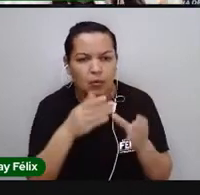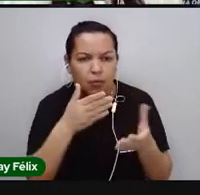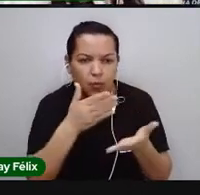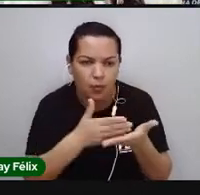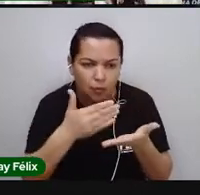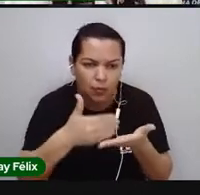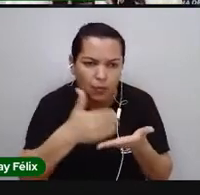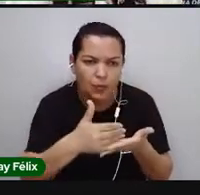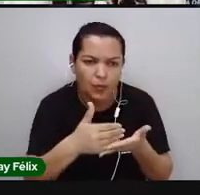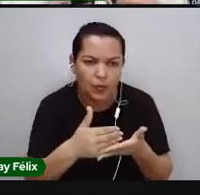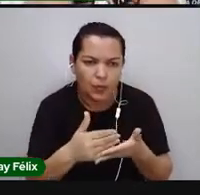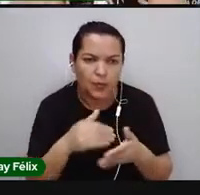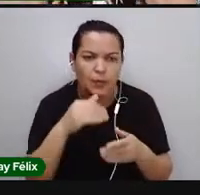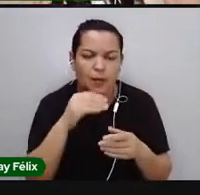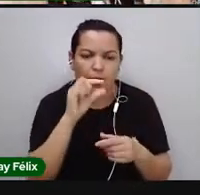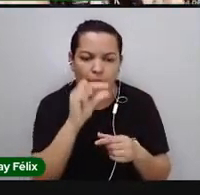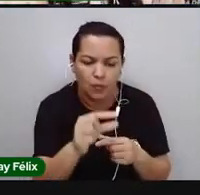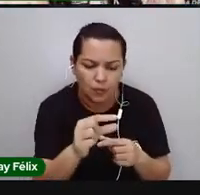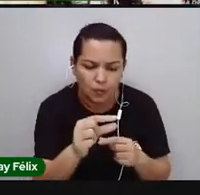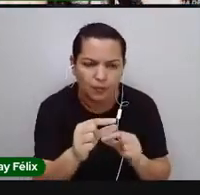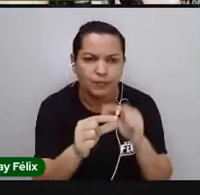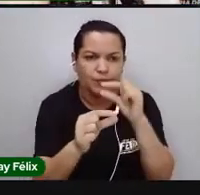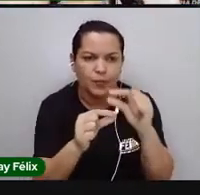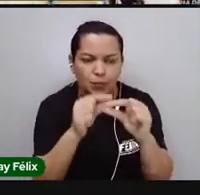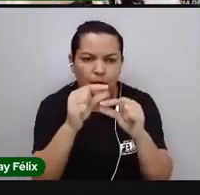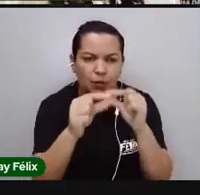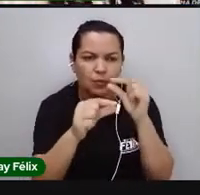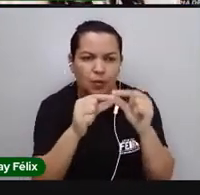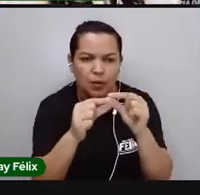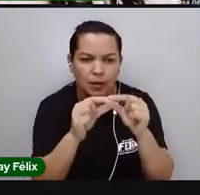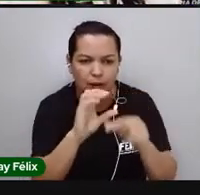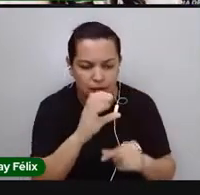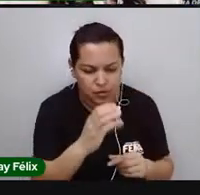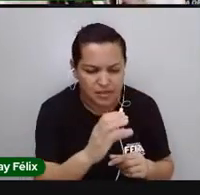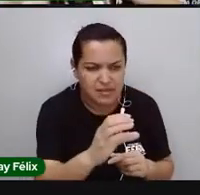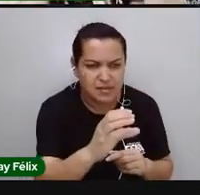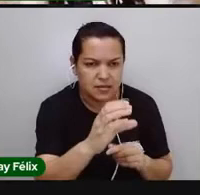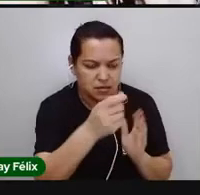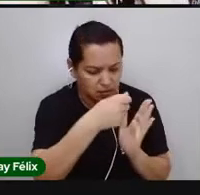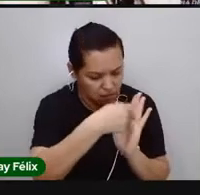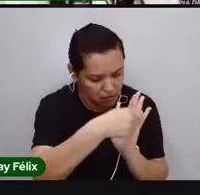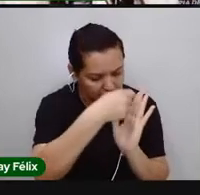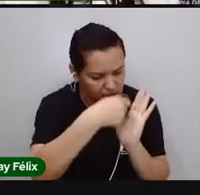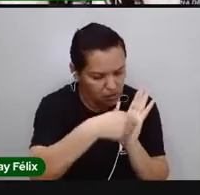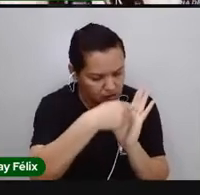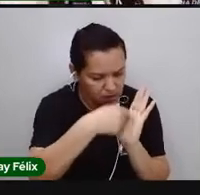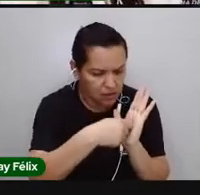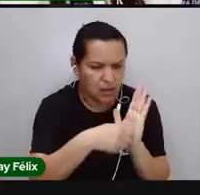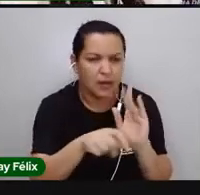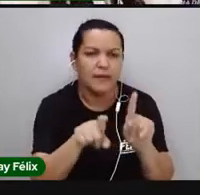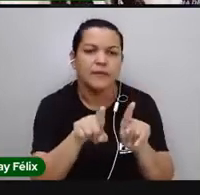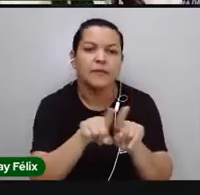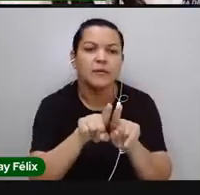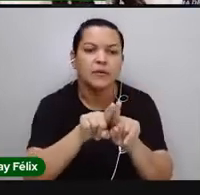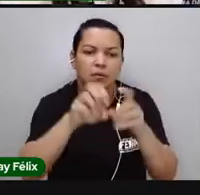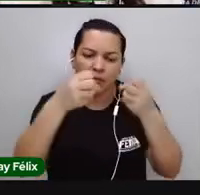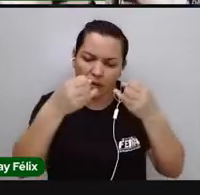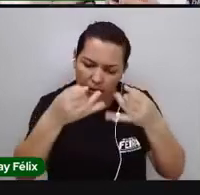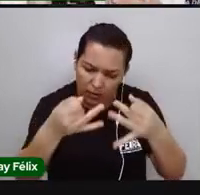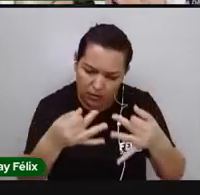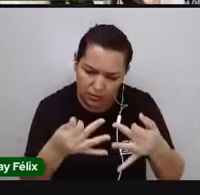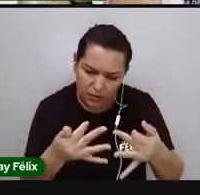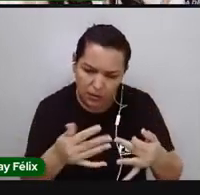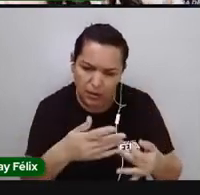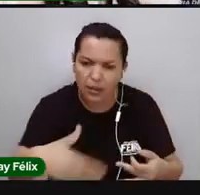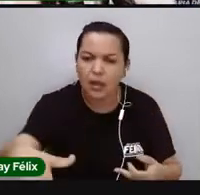um passo a passo. E o cientista, ele escreve e ele explica para os seus colegas